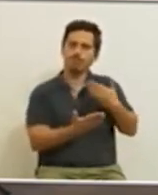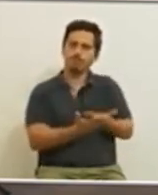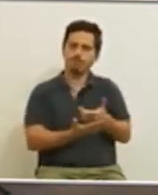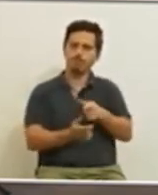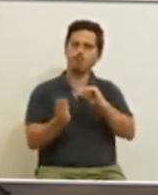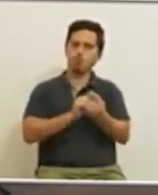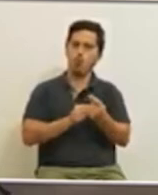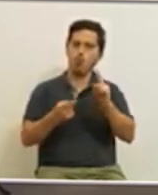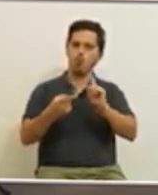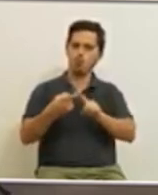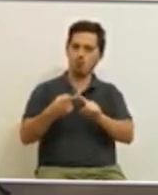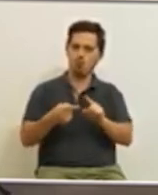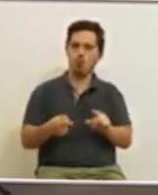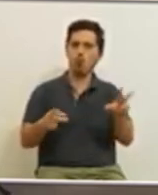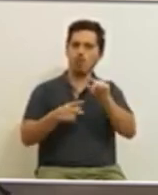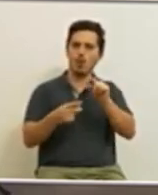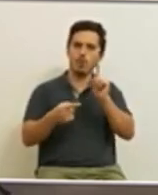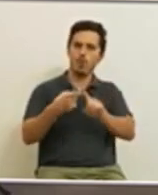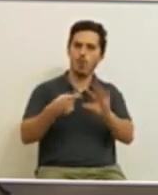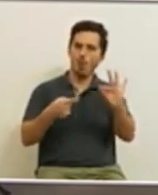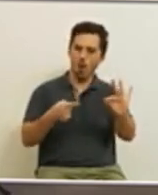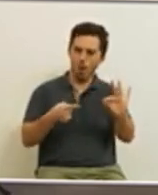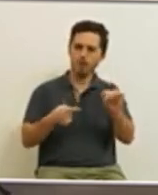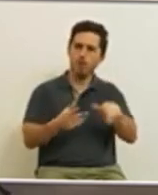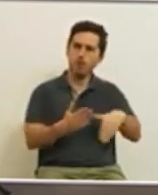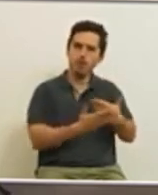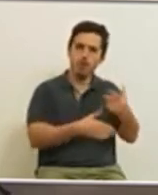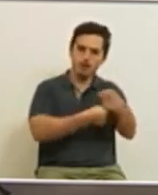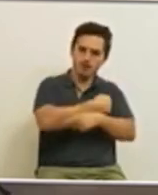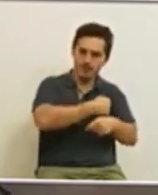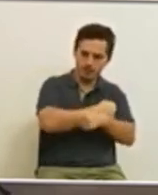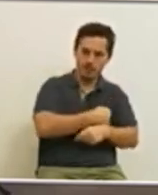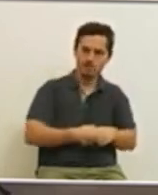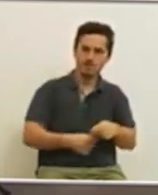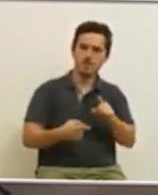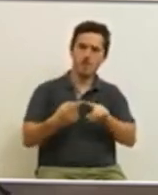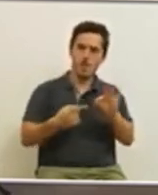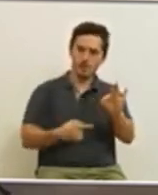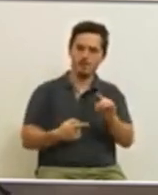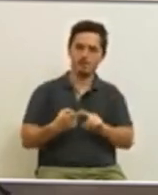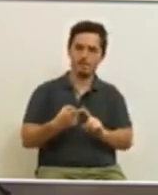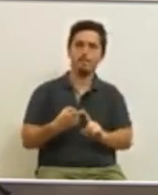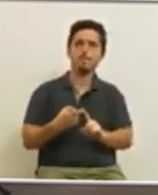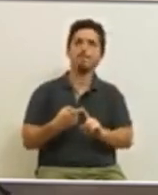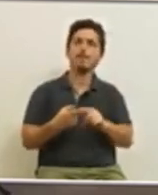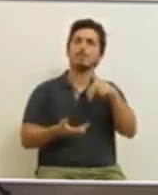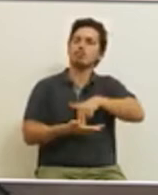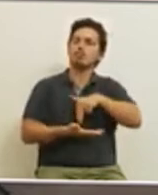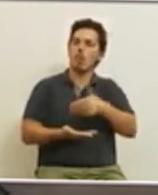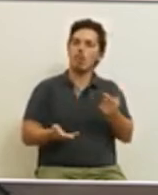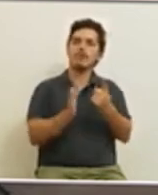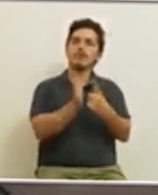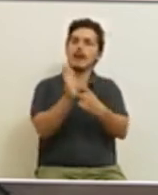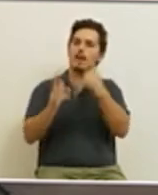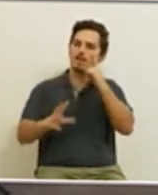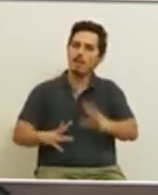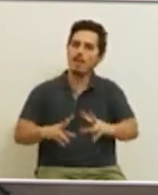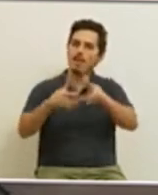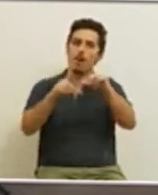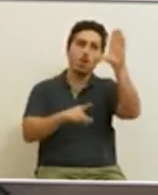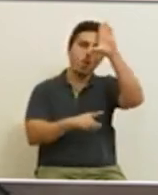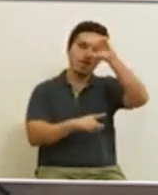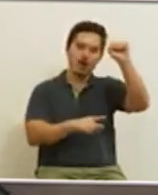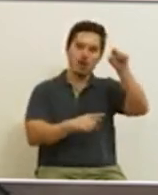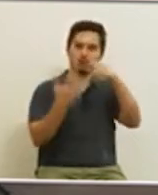o seguinte ponto como novo ponto 4 à proposta do PCP. 4. Tomar posição no sentido da necessidade de desenvolvimento pelo